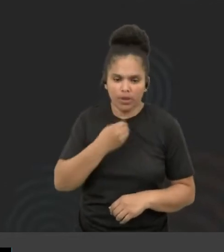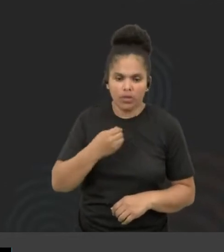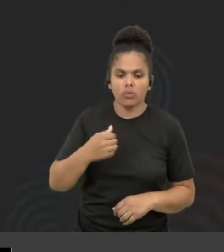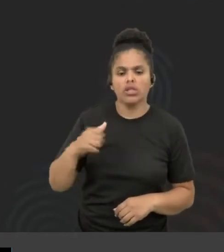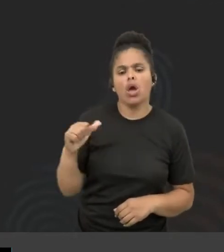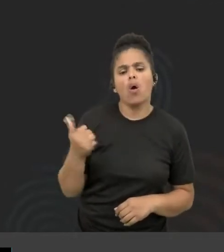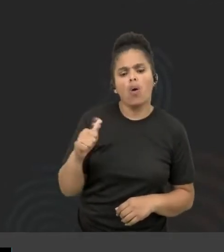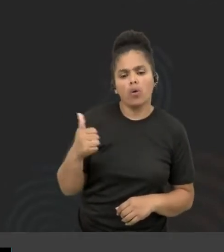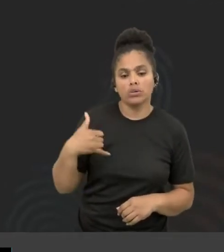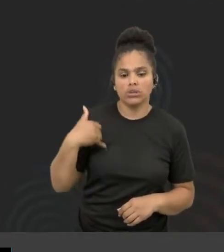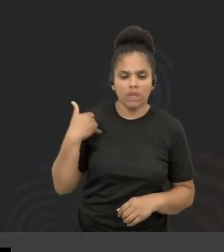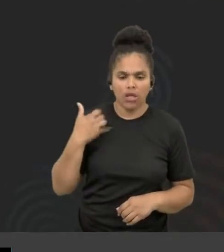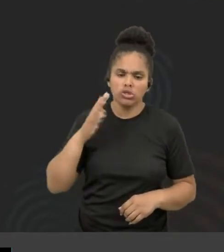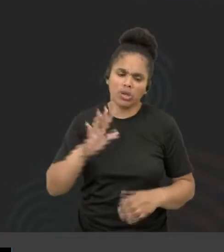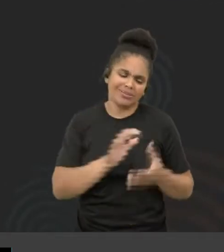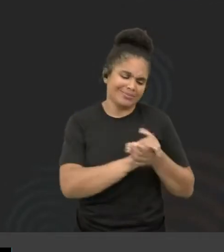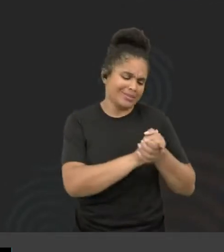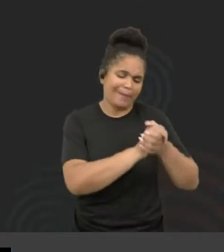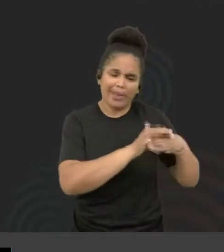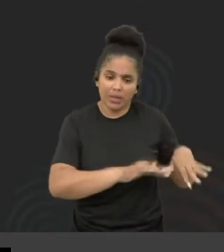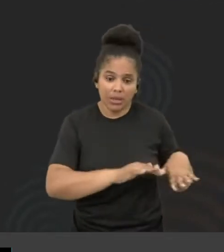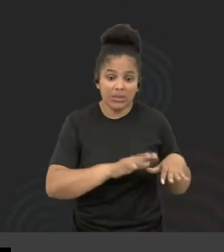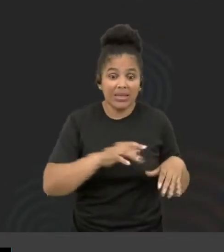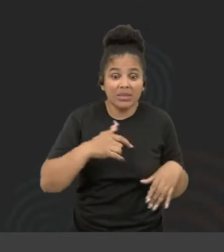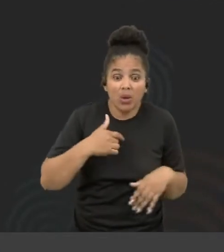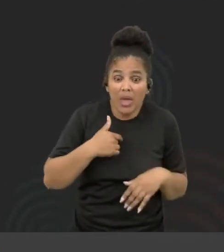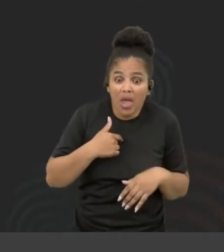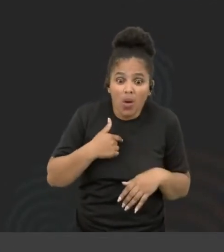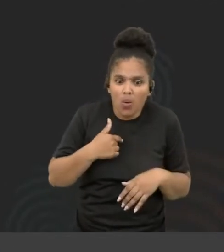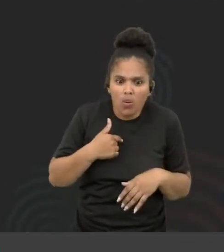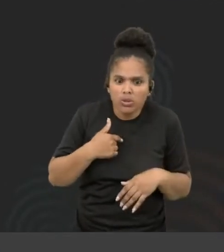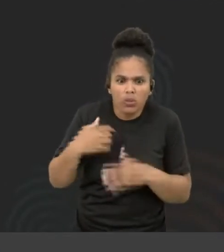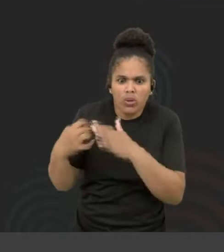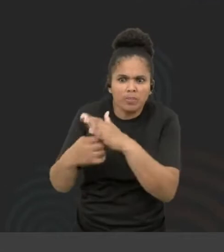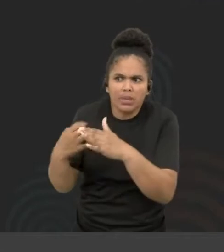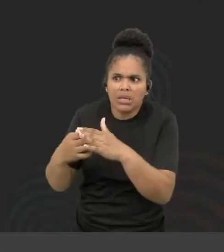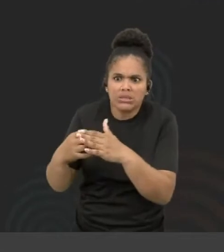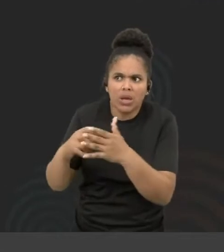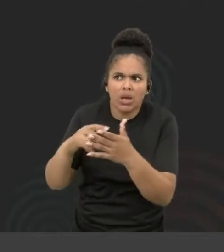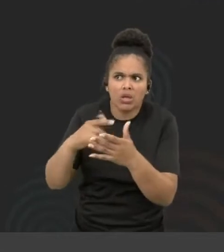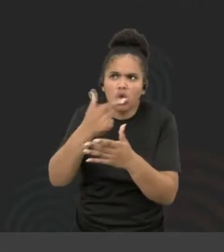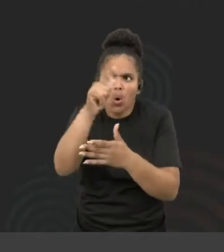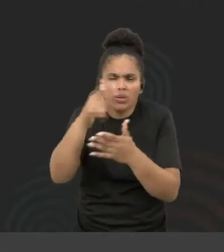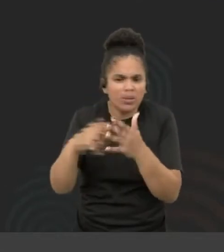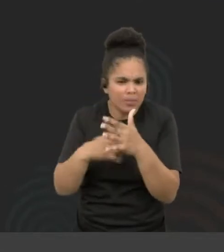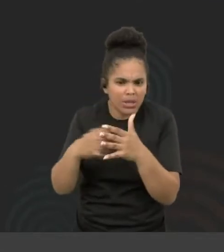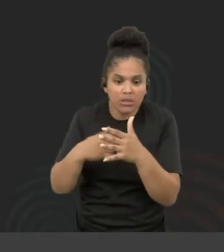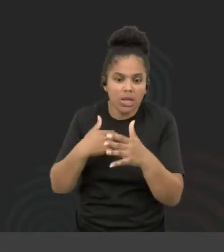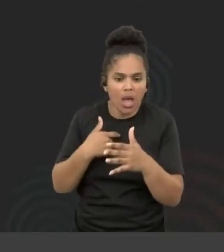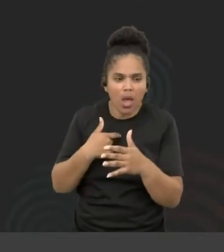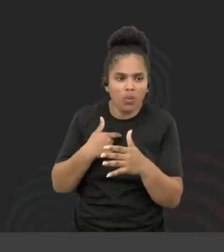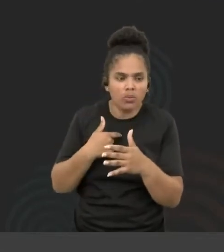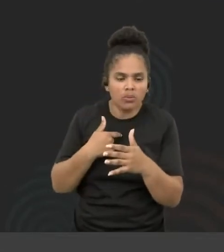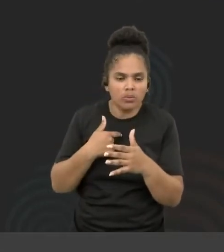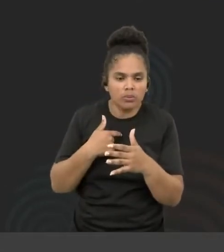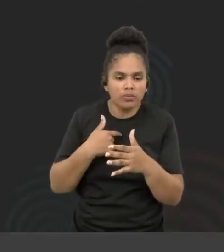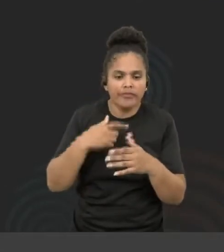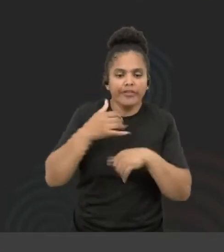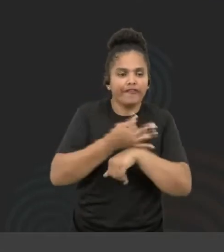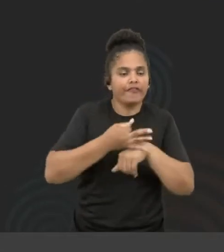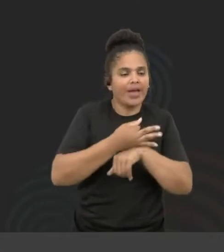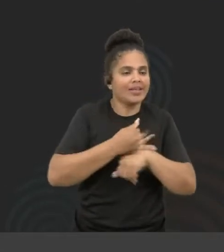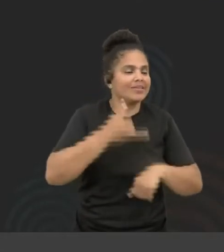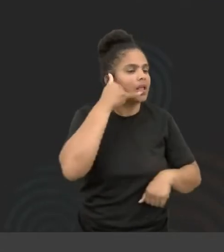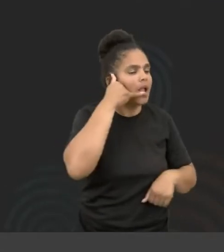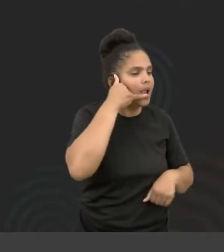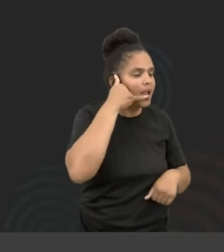e tal. Tinha um emprego. Nhiê! Foi demitida. Assim, de um dia para o outro. Eu estava saindo de férias. No outro dia, ligaram, né? A gente estava em home office.